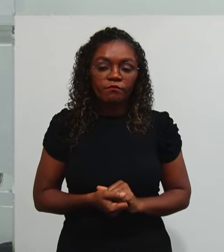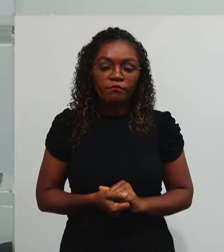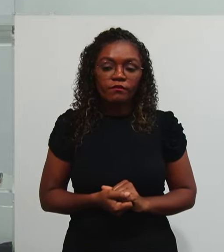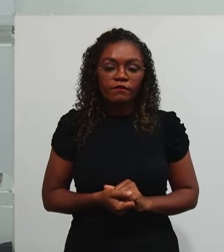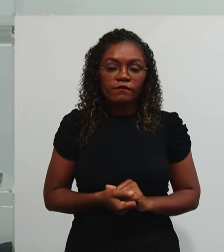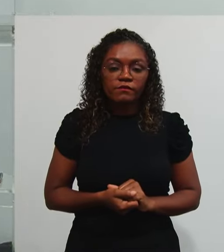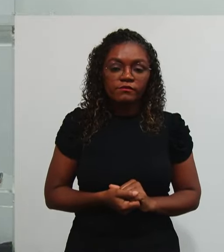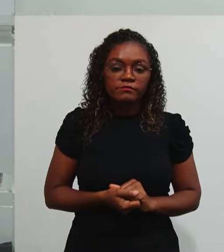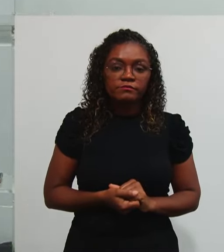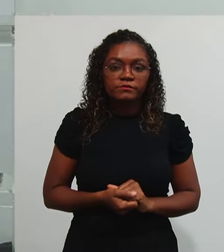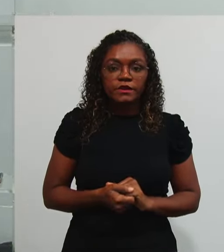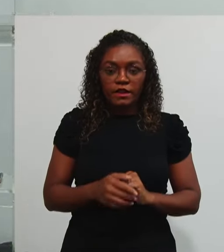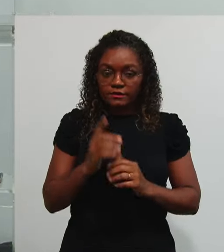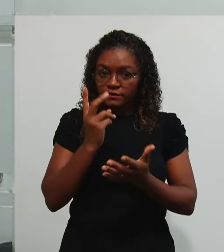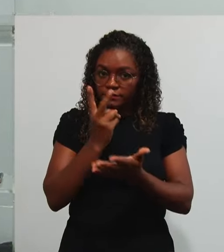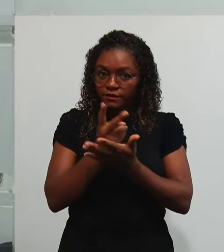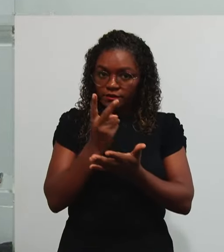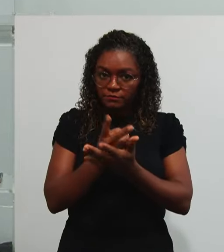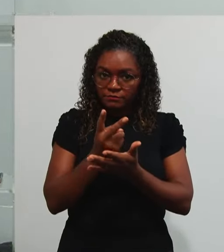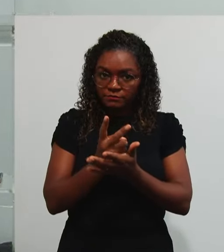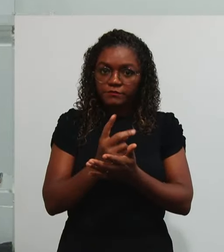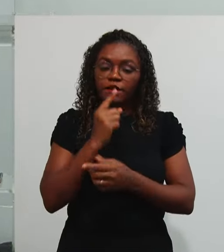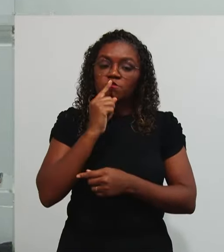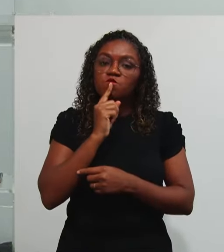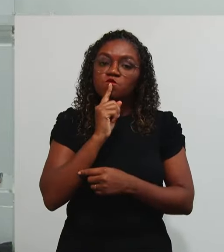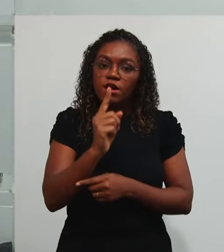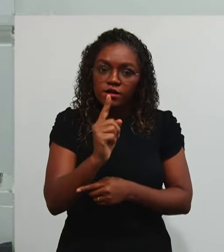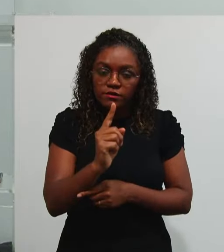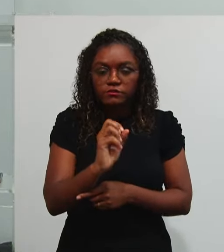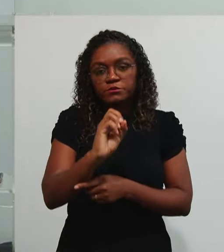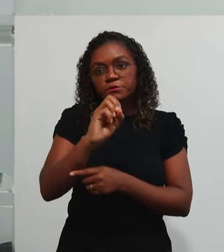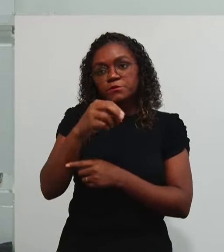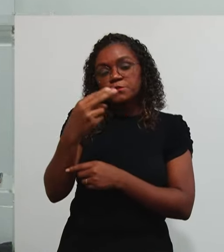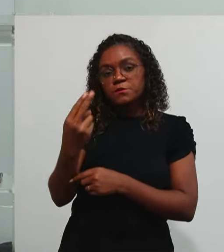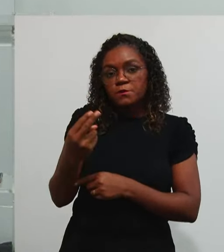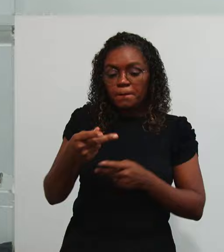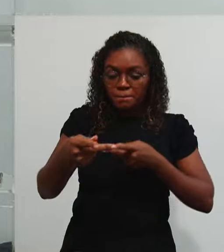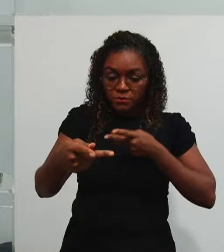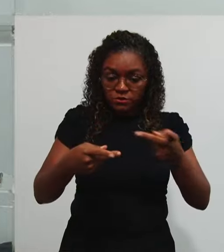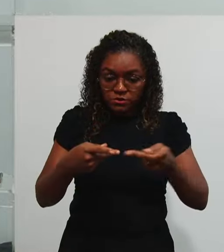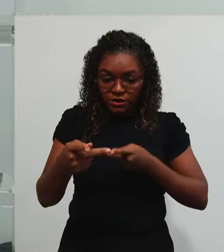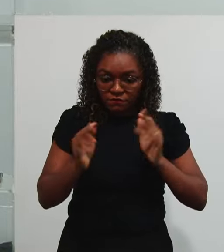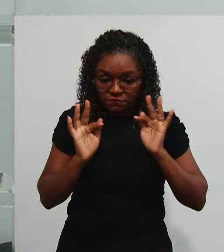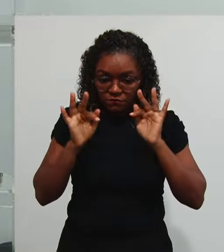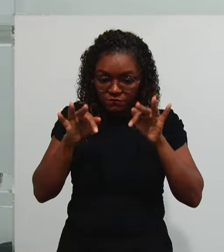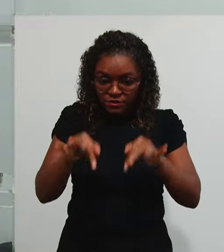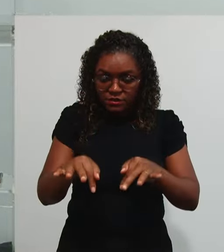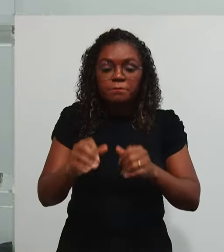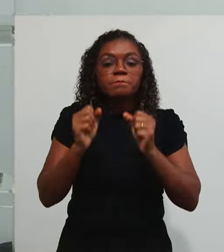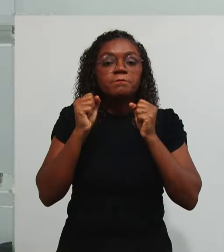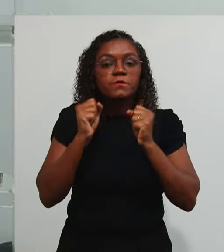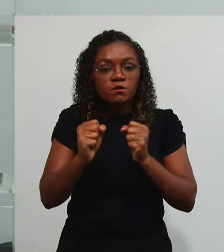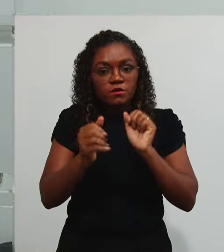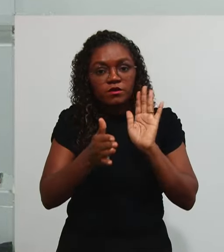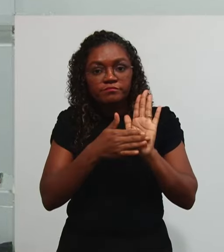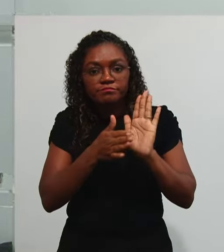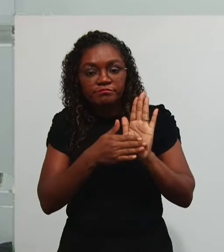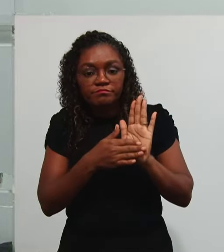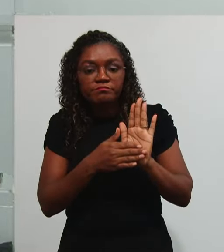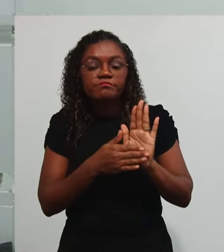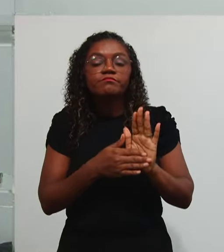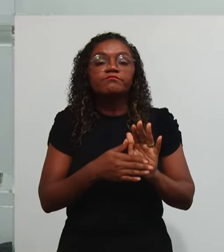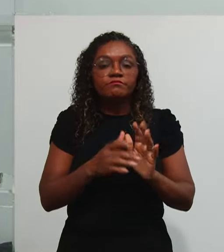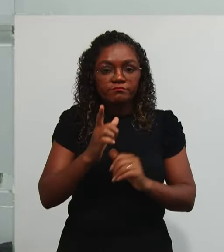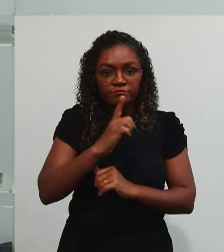Anualmente Feita a prestação De contas Ou no final De um projeto É feita a prestação De contas Nós temos Esse